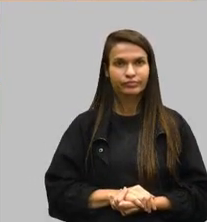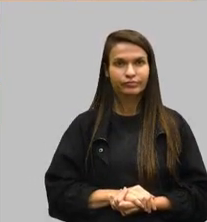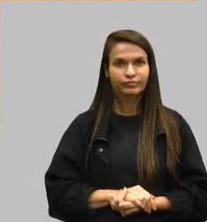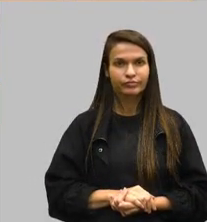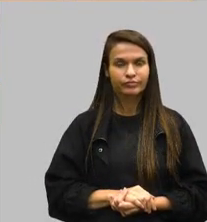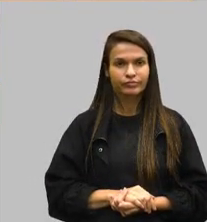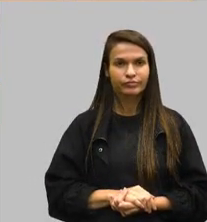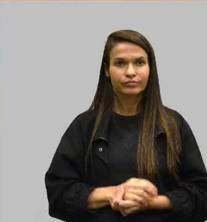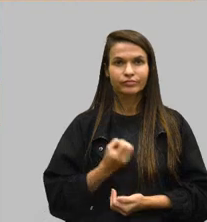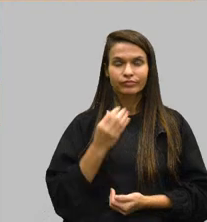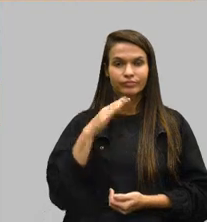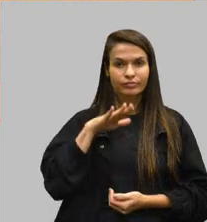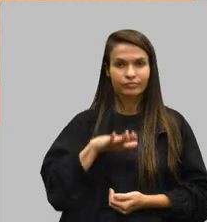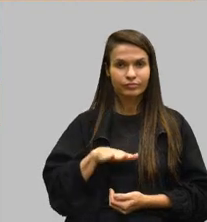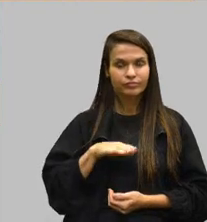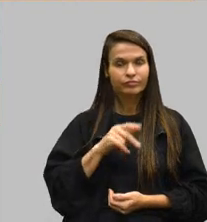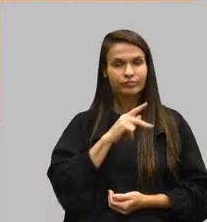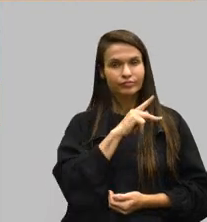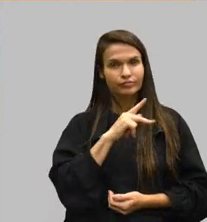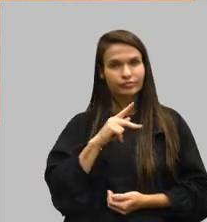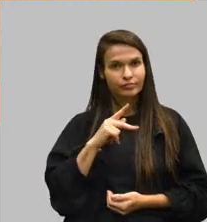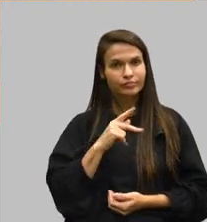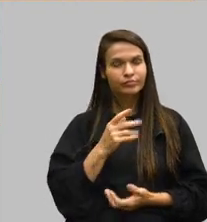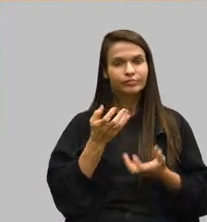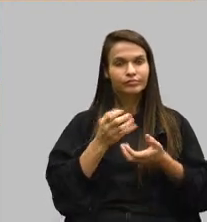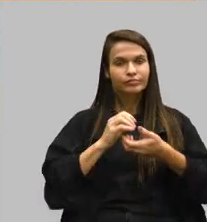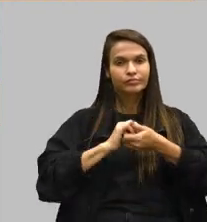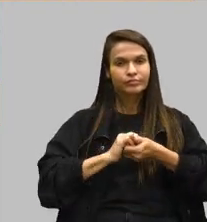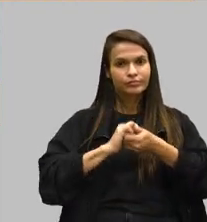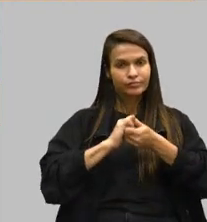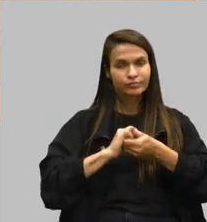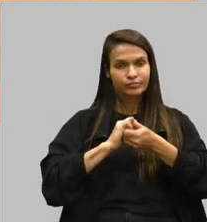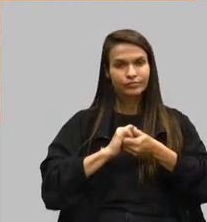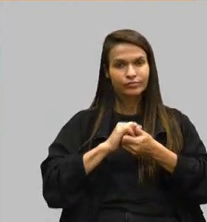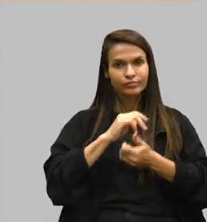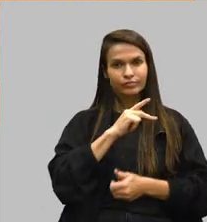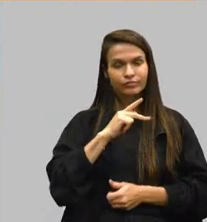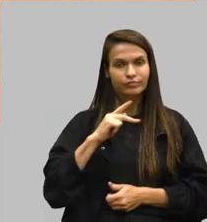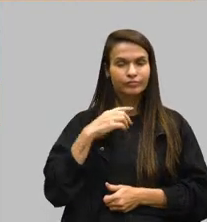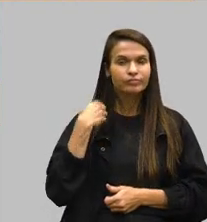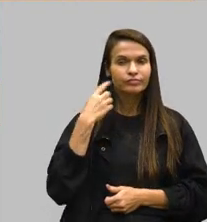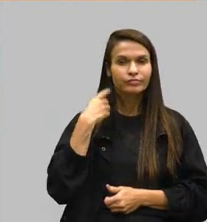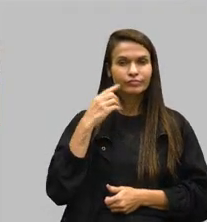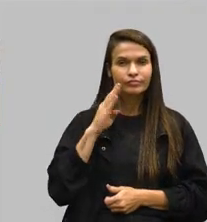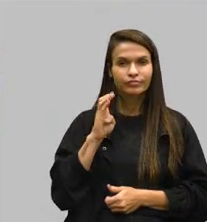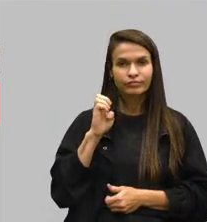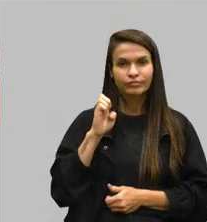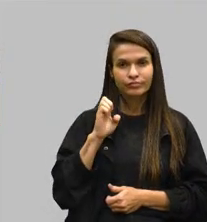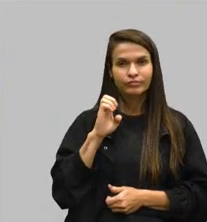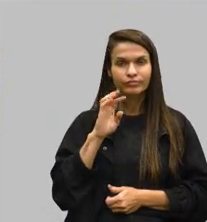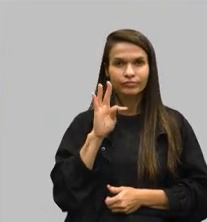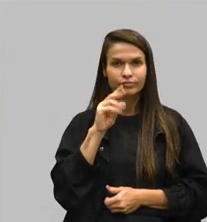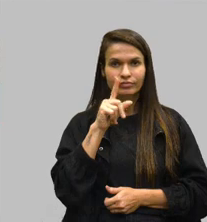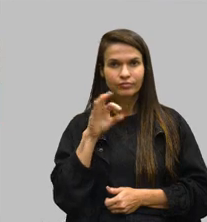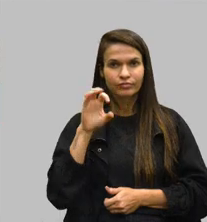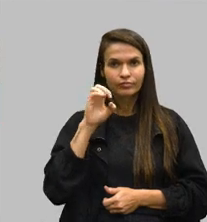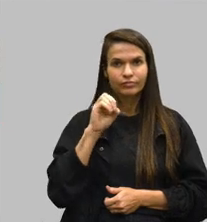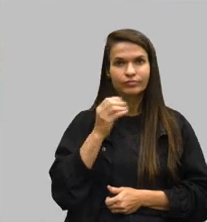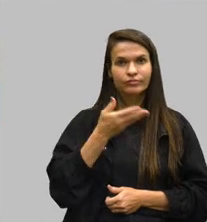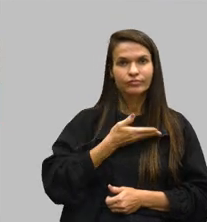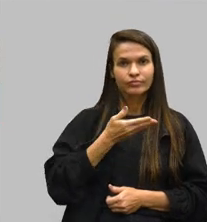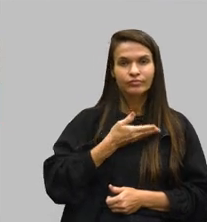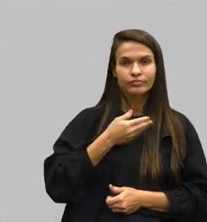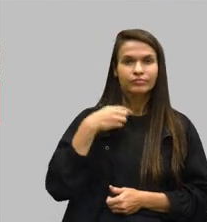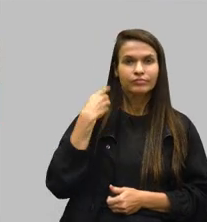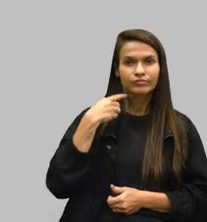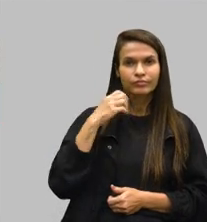Muito boa tarde ao nosso presidente, gostaria de cumprimentá-lo, presidente, deputado Betão, cumprimentar o amigo deputado Enes,